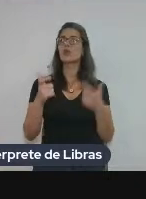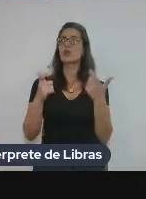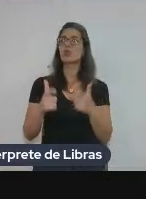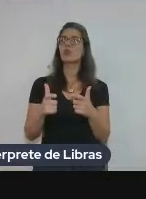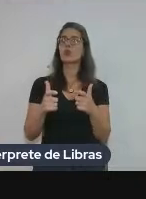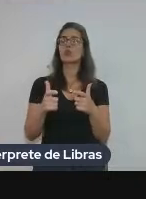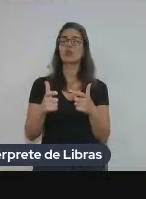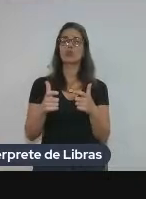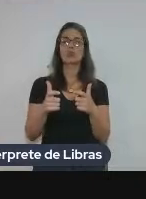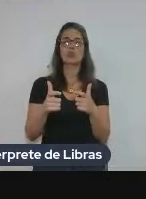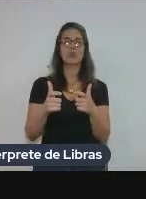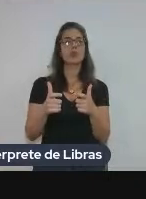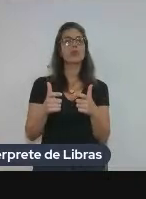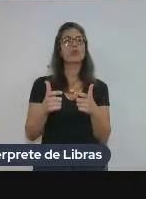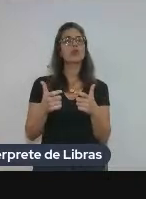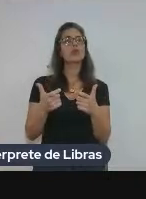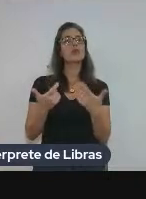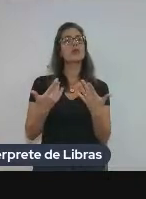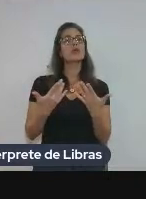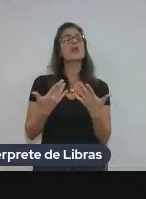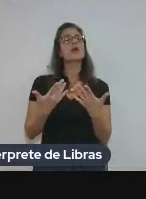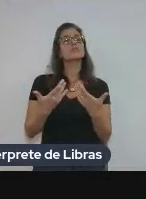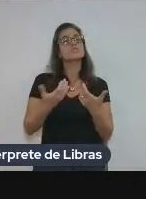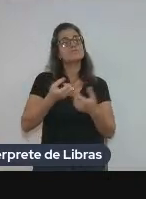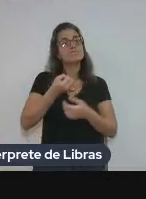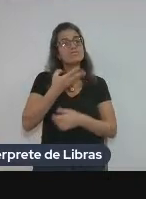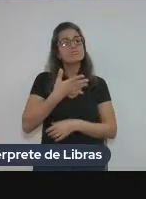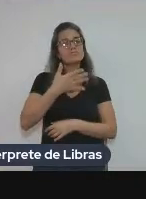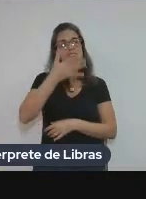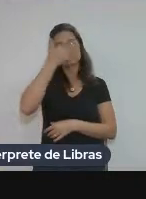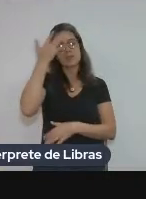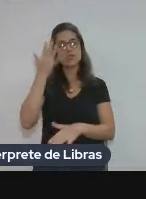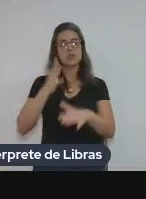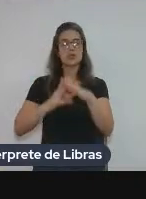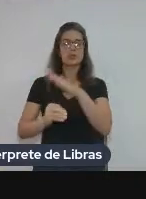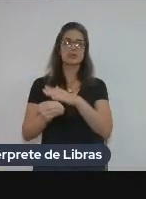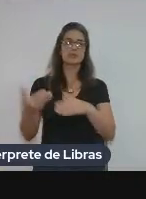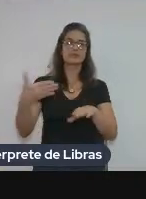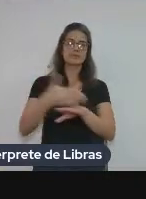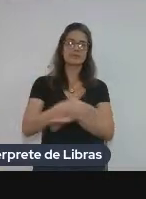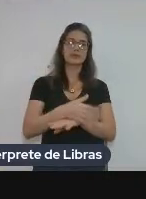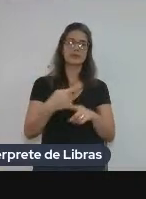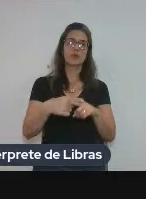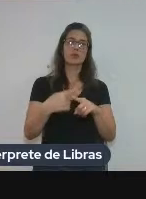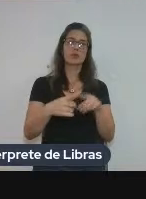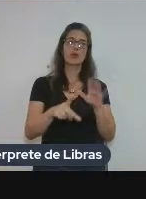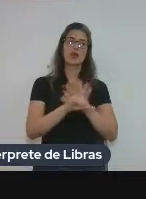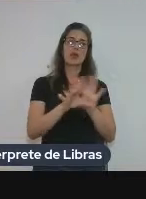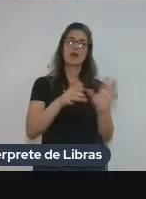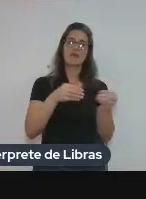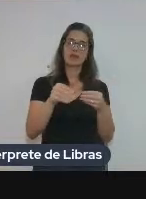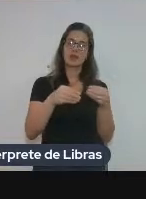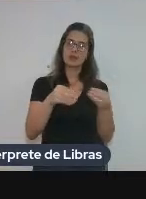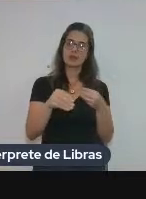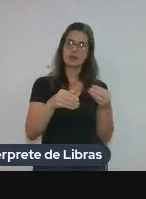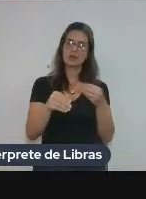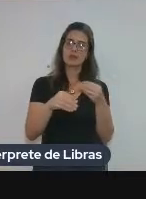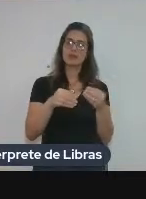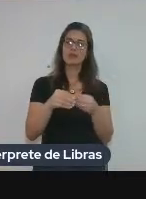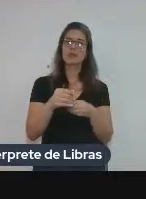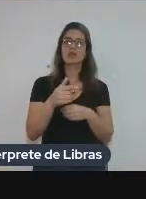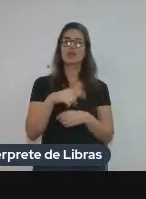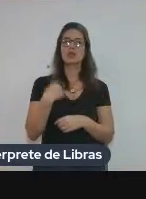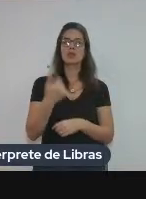muito atrativo para imigrantes, né? Porque as nossas leis são muito flexíveis, a gente não